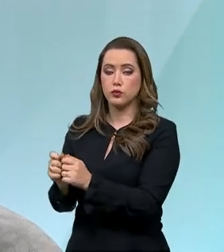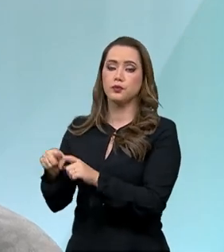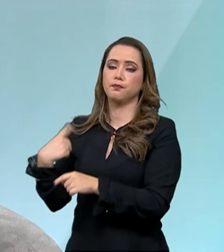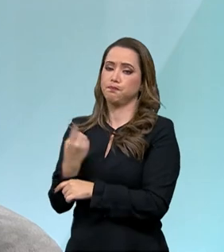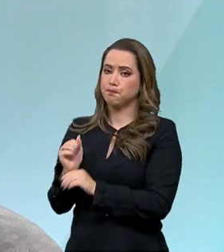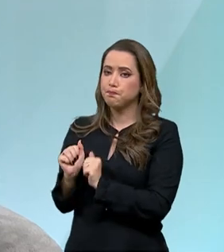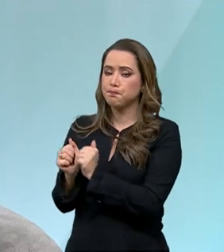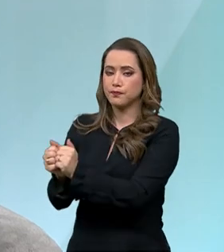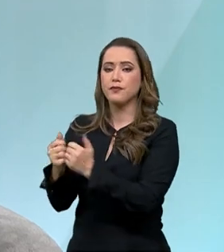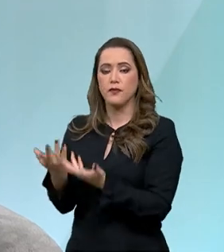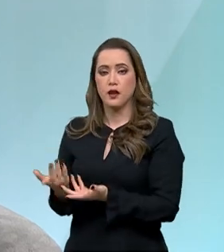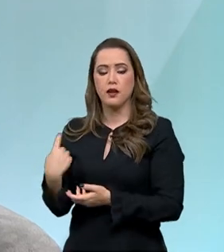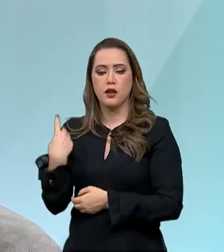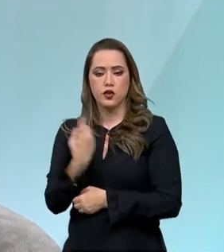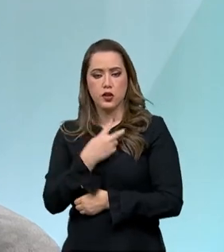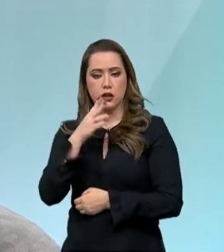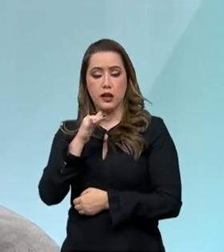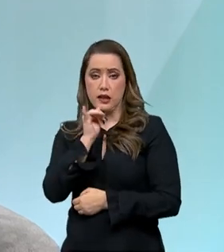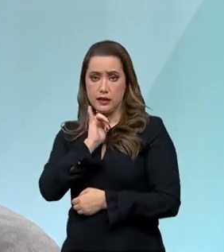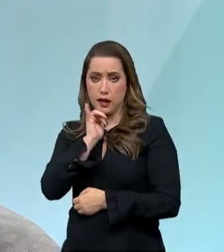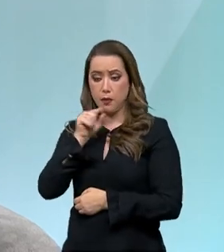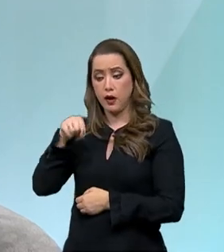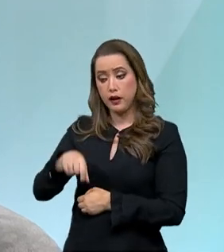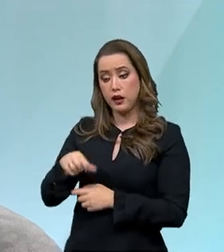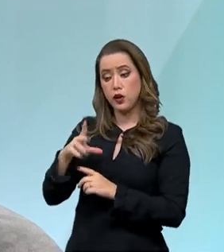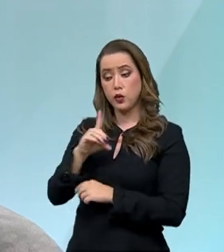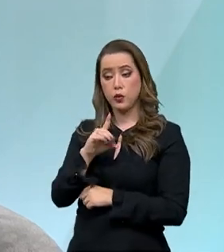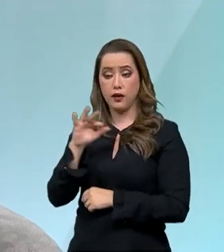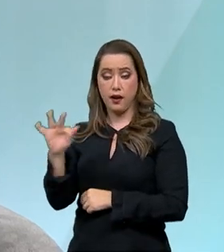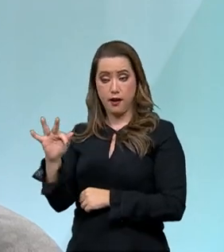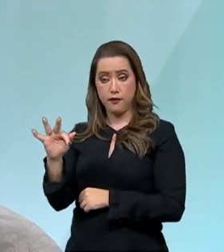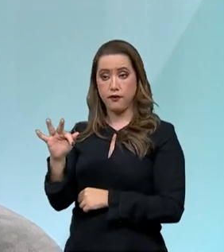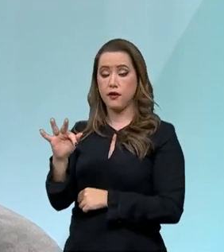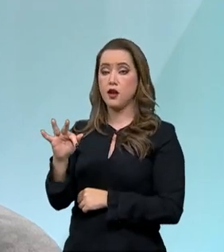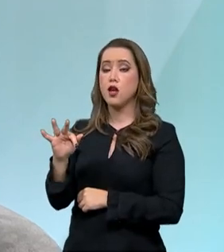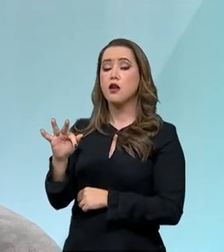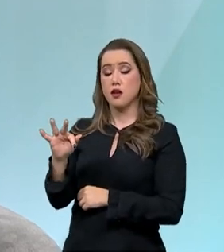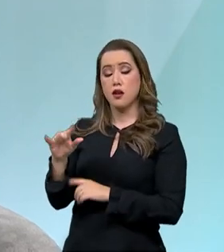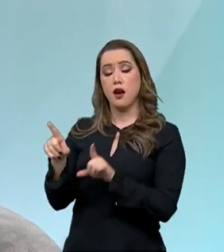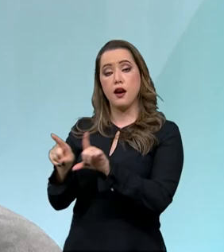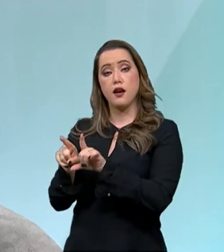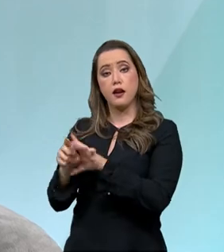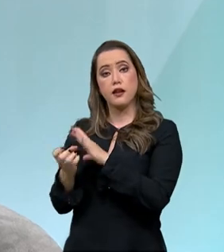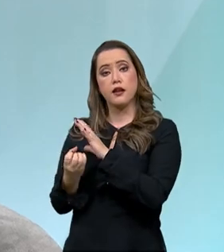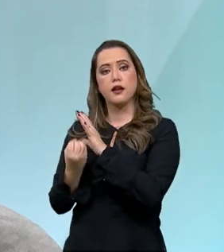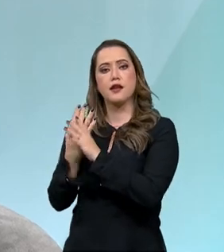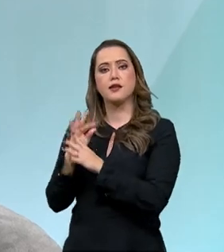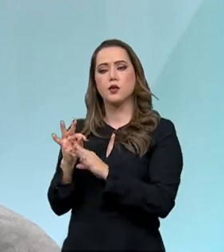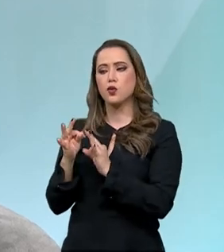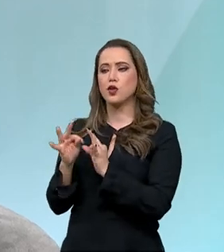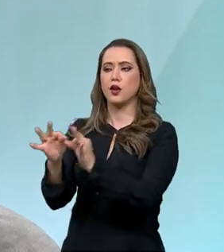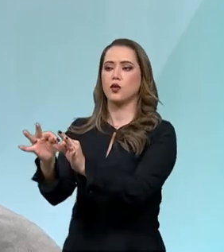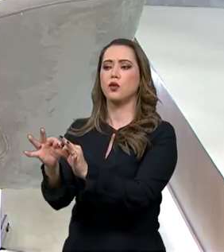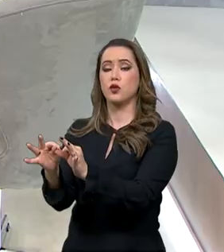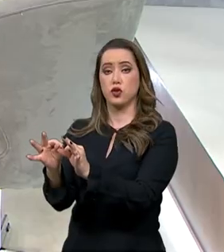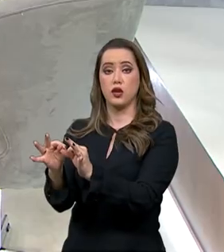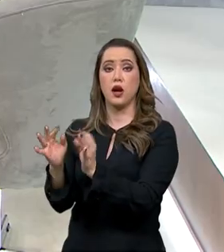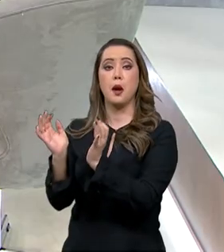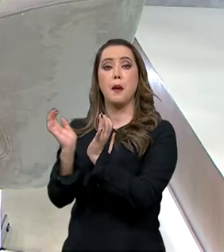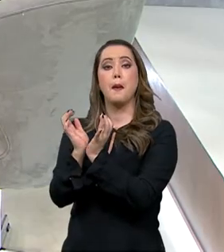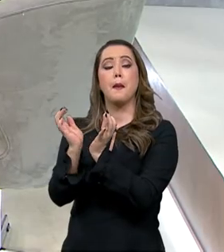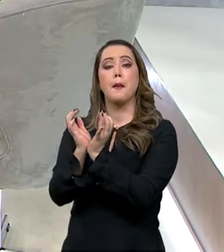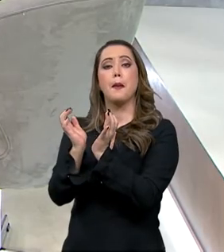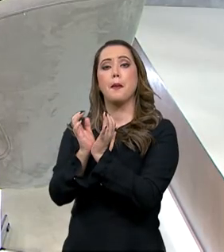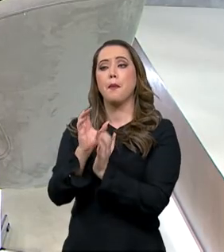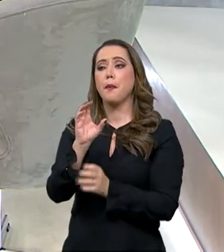a Embrapa Hortaliças, que fica aqui no Distrito Federal, que trabalha com o desenvolvimento de tecnologias para a cadeia produtiva das hortaliças, e